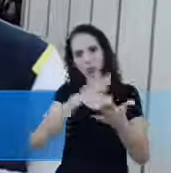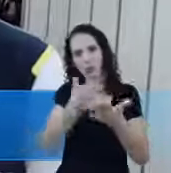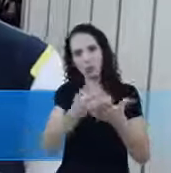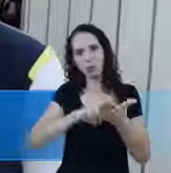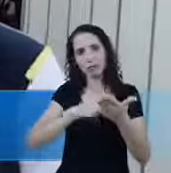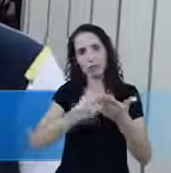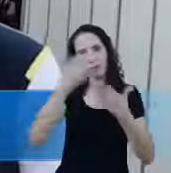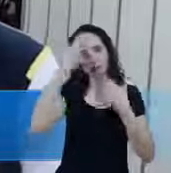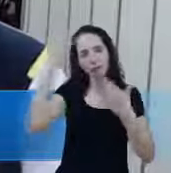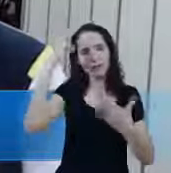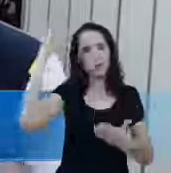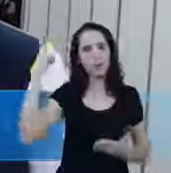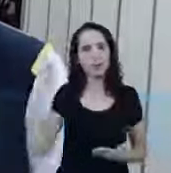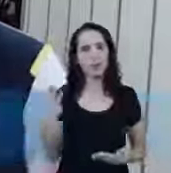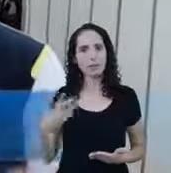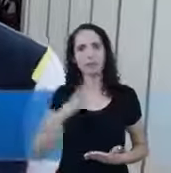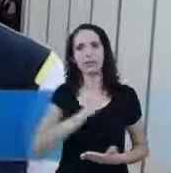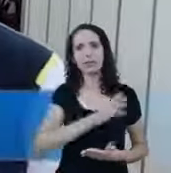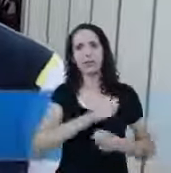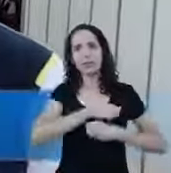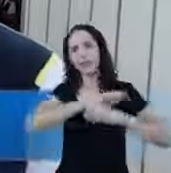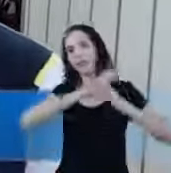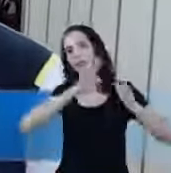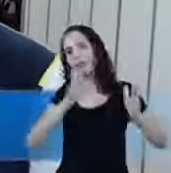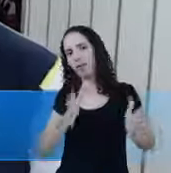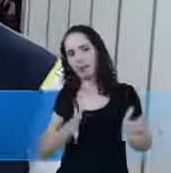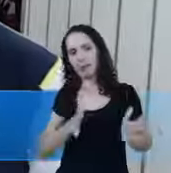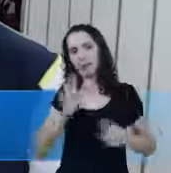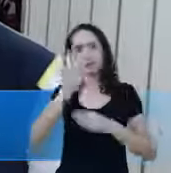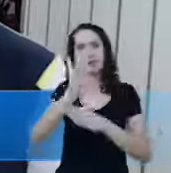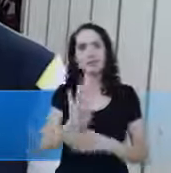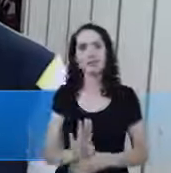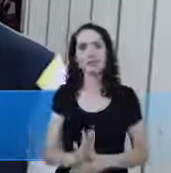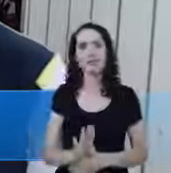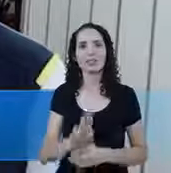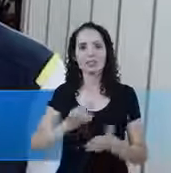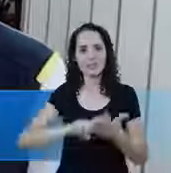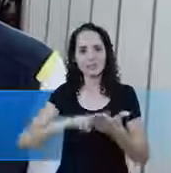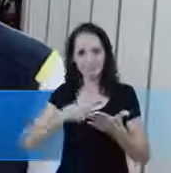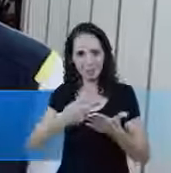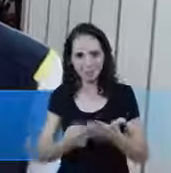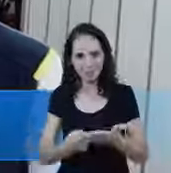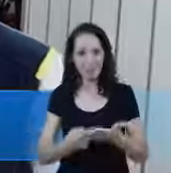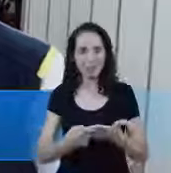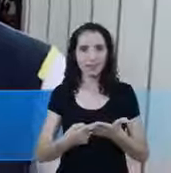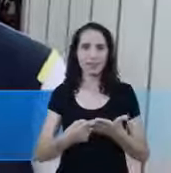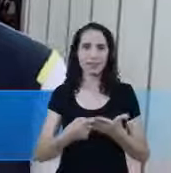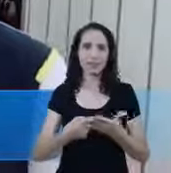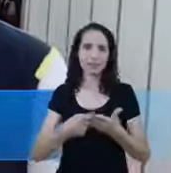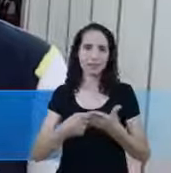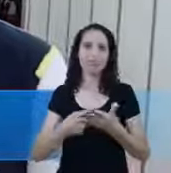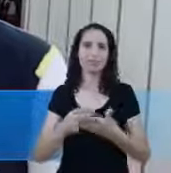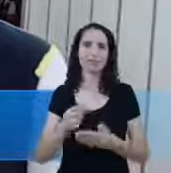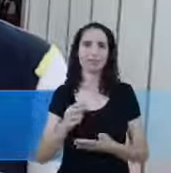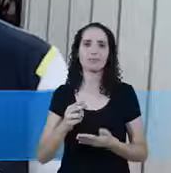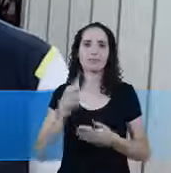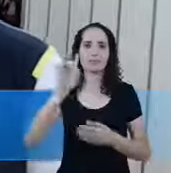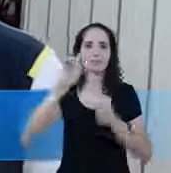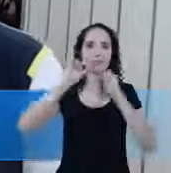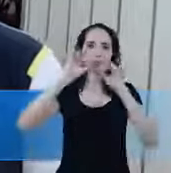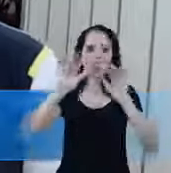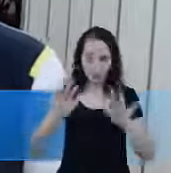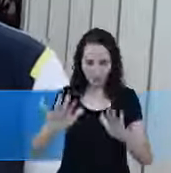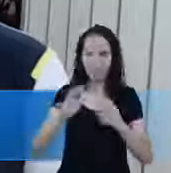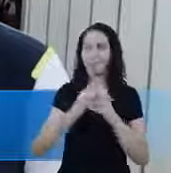Agradecer a Mariana Que com um coração grandioso Ajudou a gente nessa tradução Nessa transcrição E que Deus te